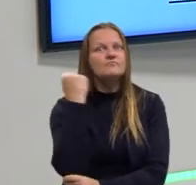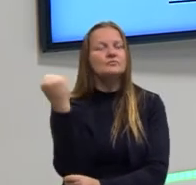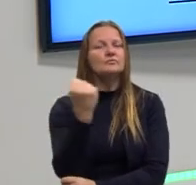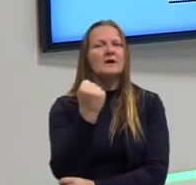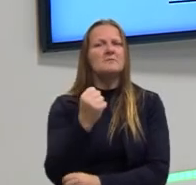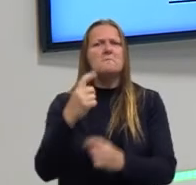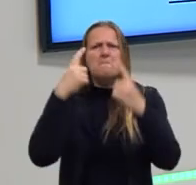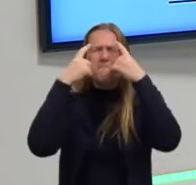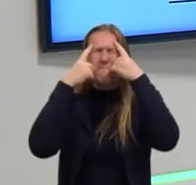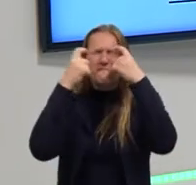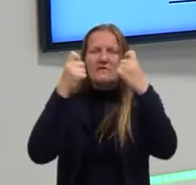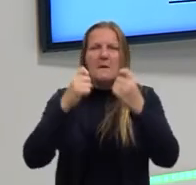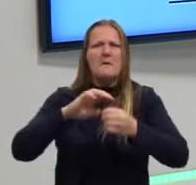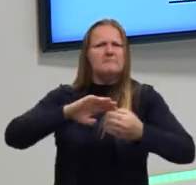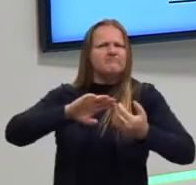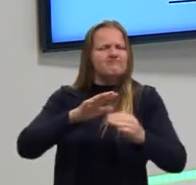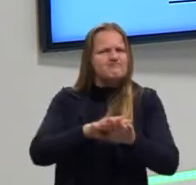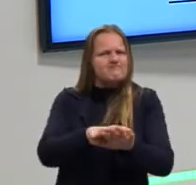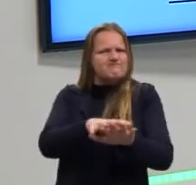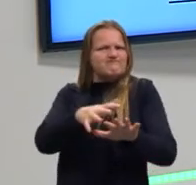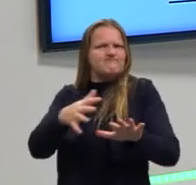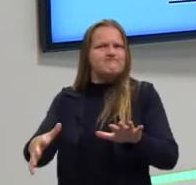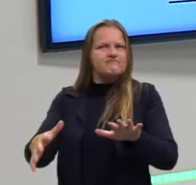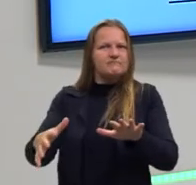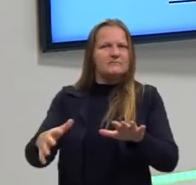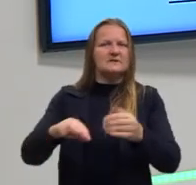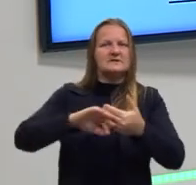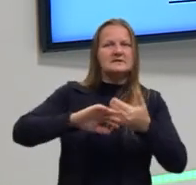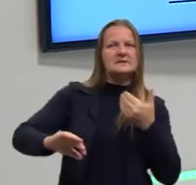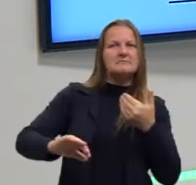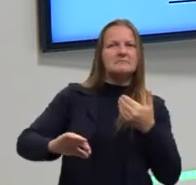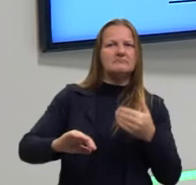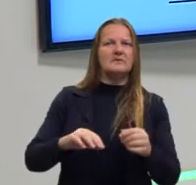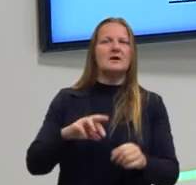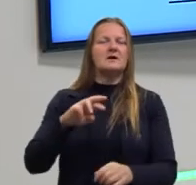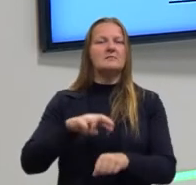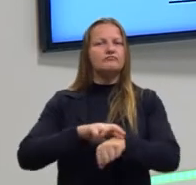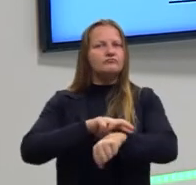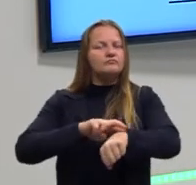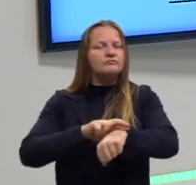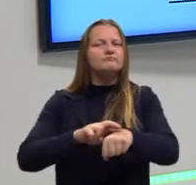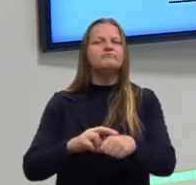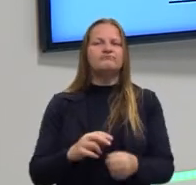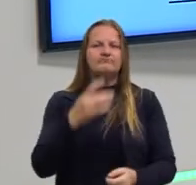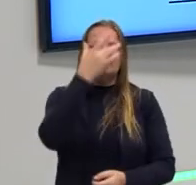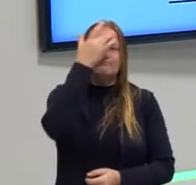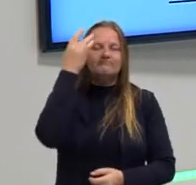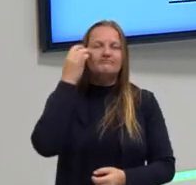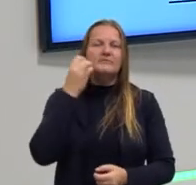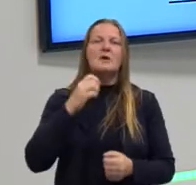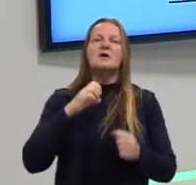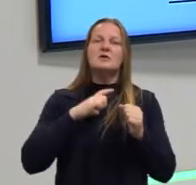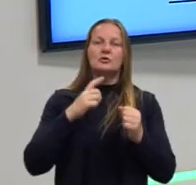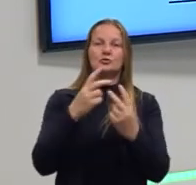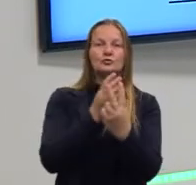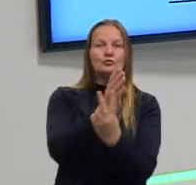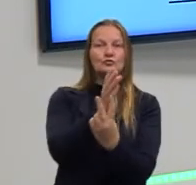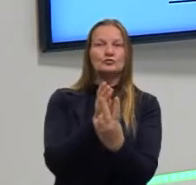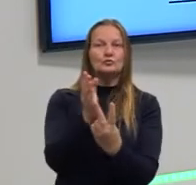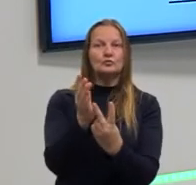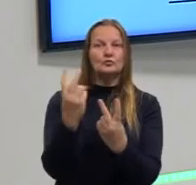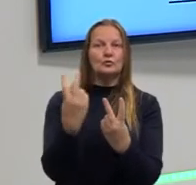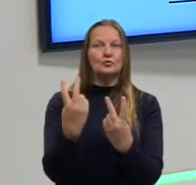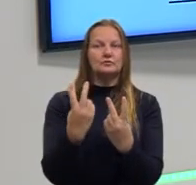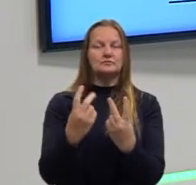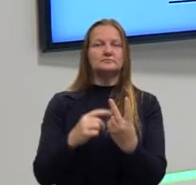violência que excluiu muitas pessoas. Essa segregação, então, excluía as pessoas. Ela pode se dar de duas formas. Essa